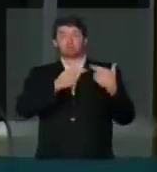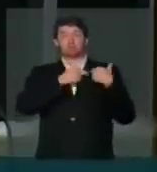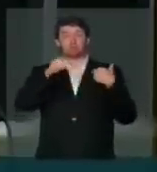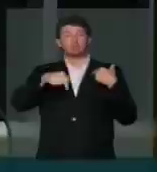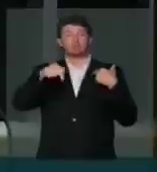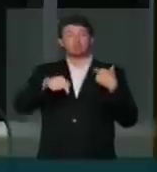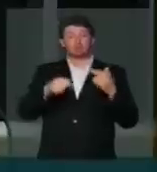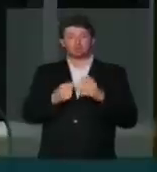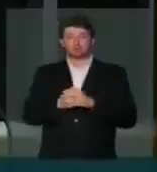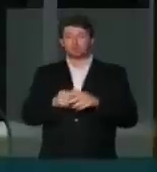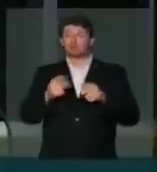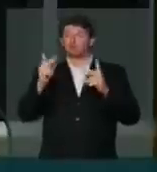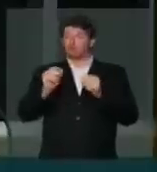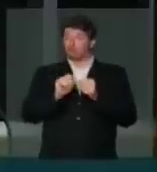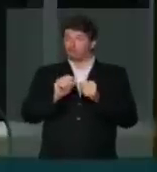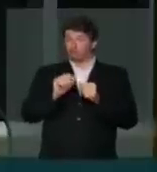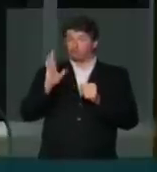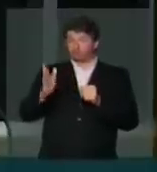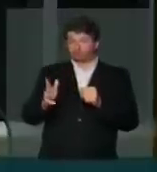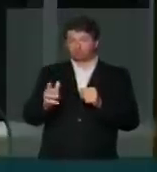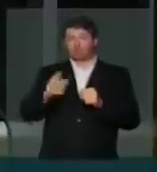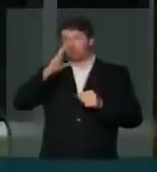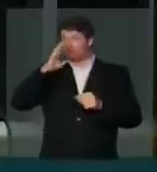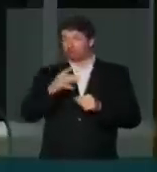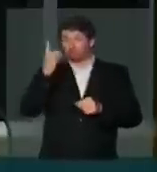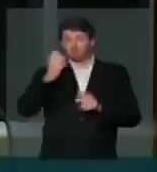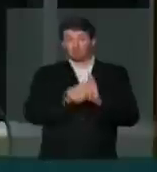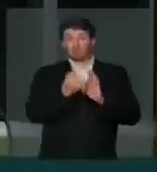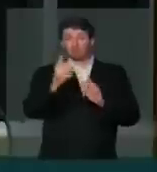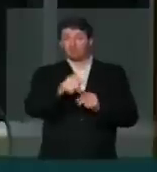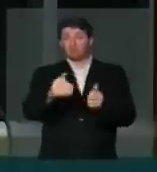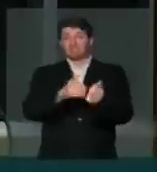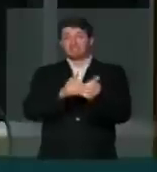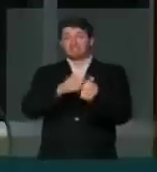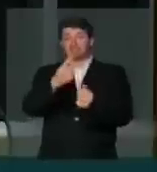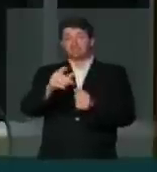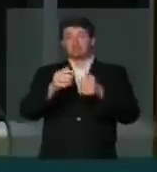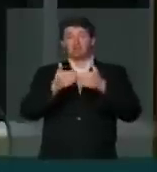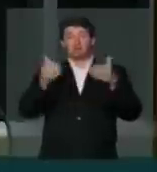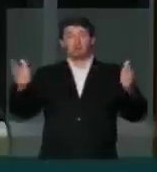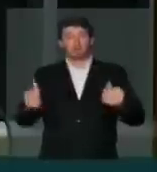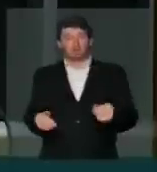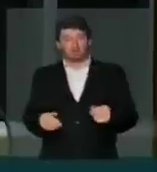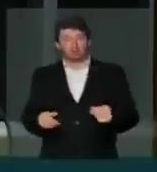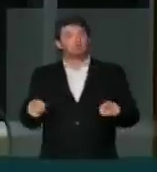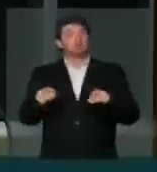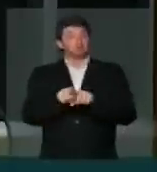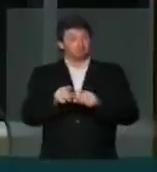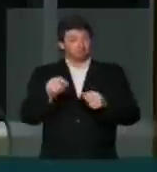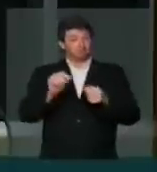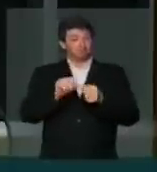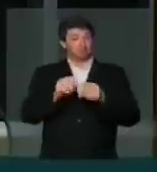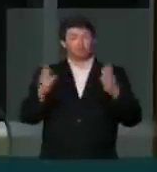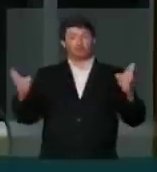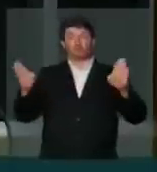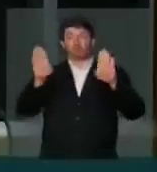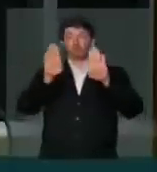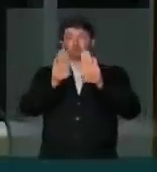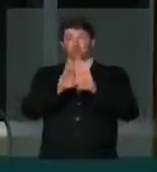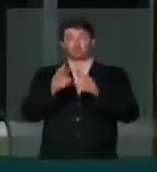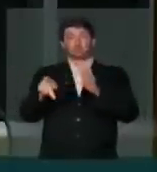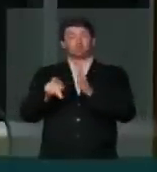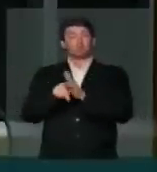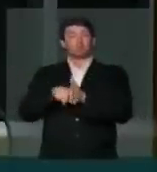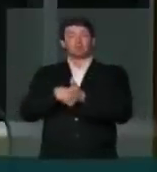foi feito, inclusive acusando todos os deputados de terem seu sigilo violado, fazendo, inclusive, o fechamento sobre as